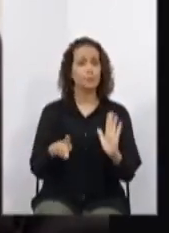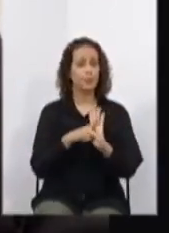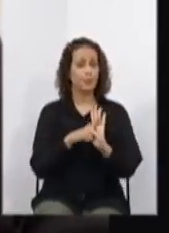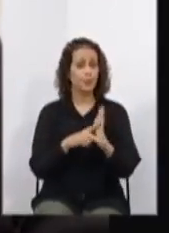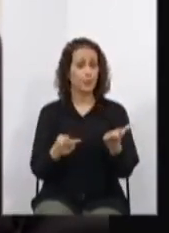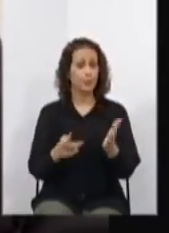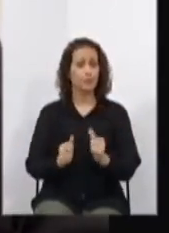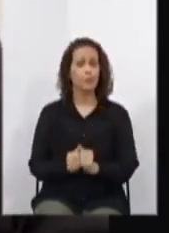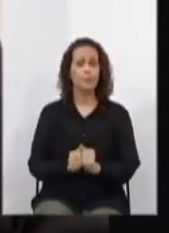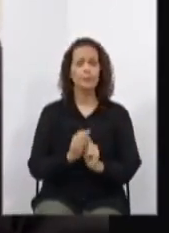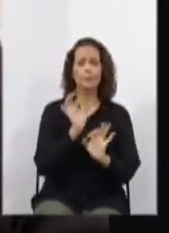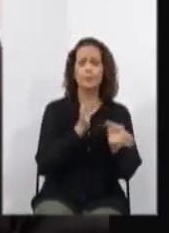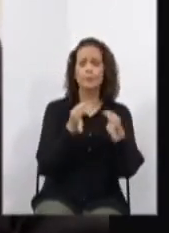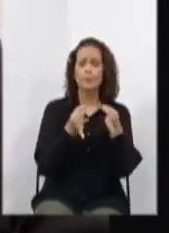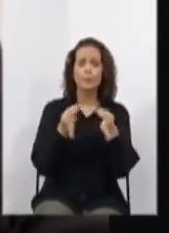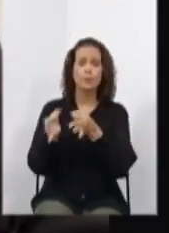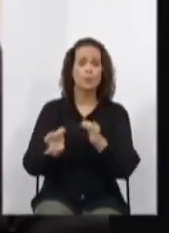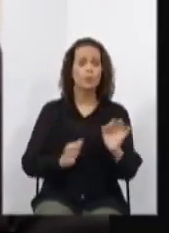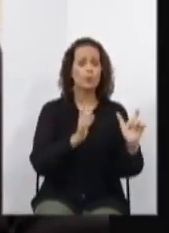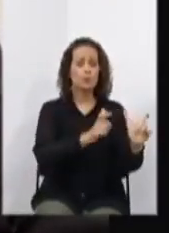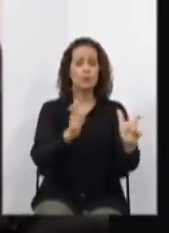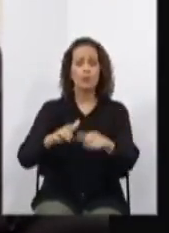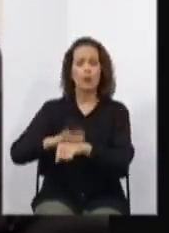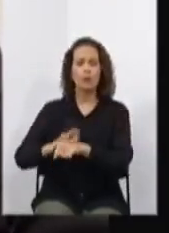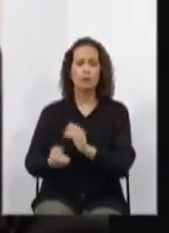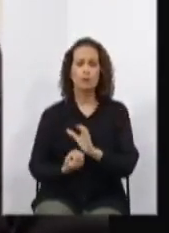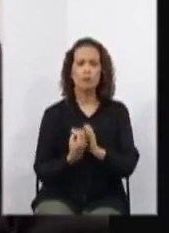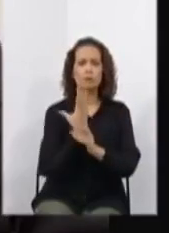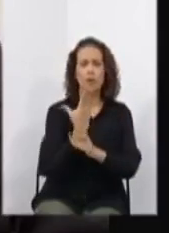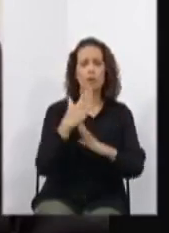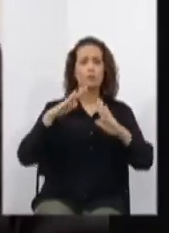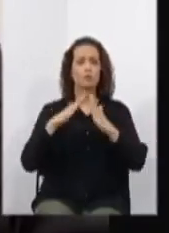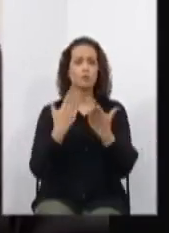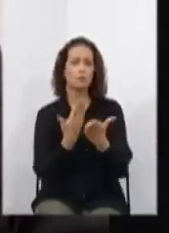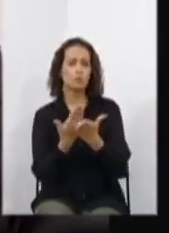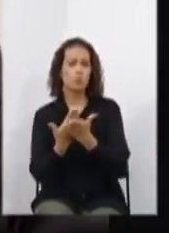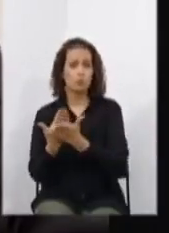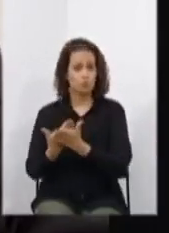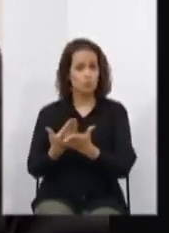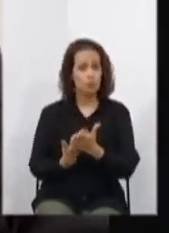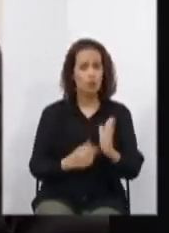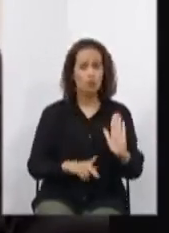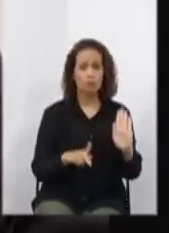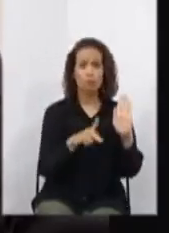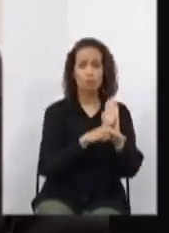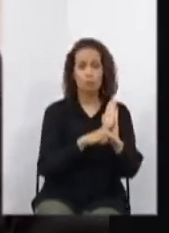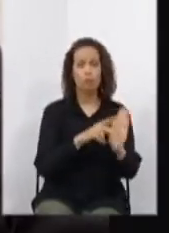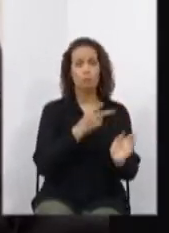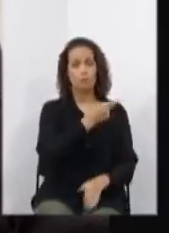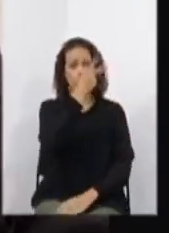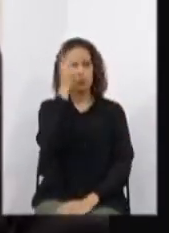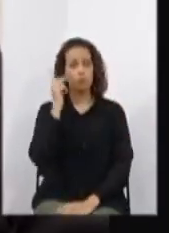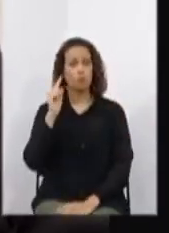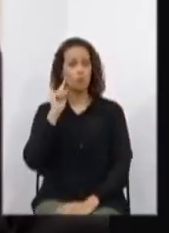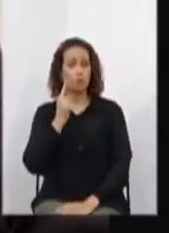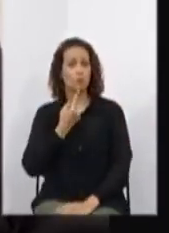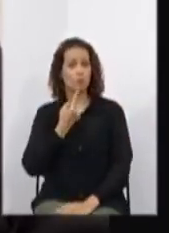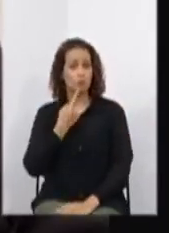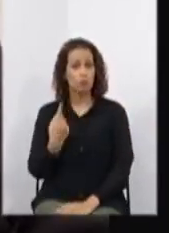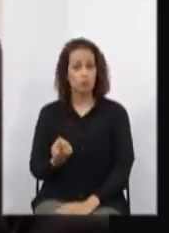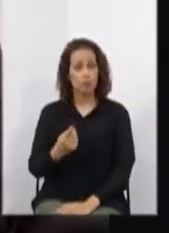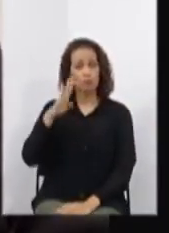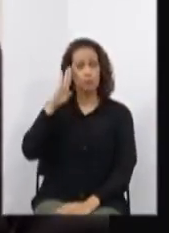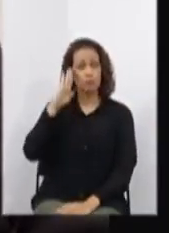a criação de espaços de escolarização específicos para surdos, como uma das